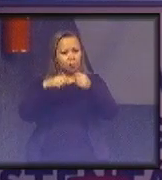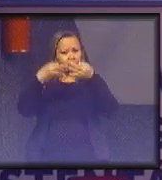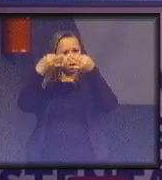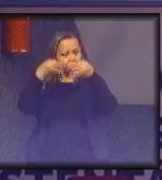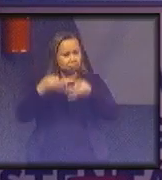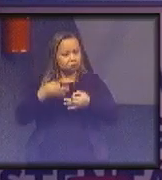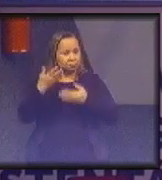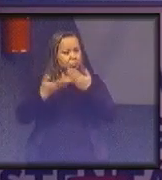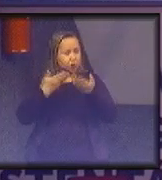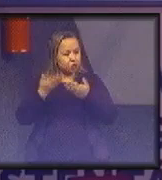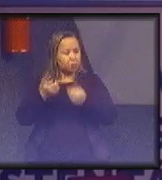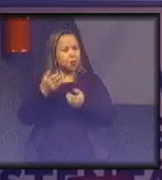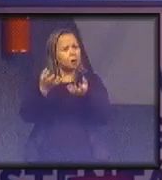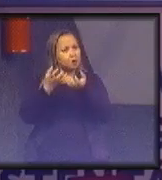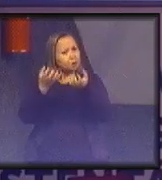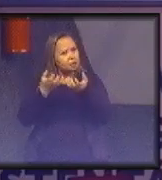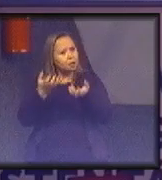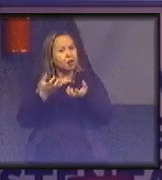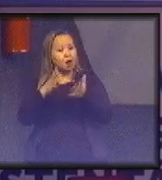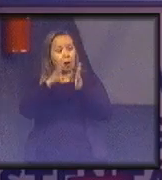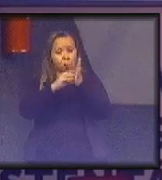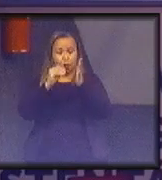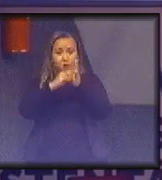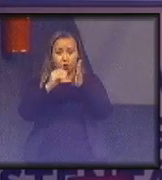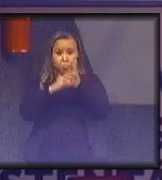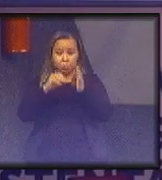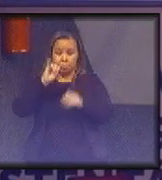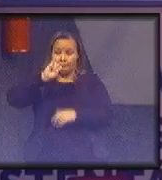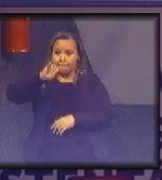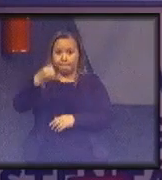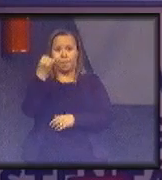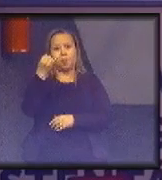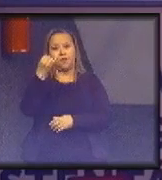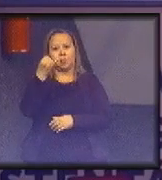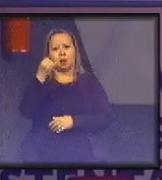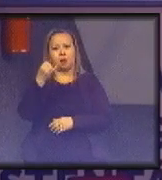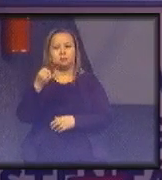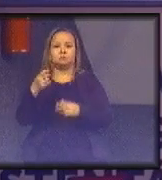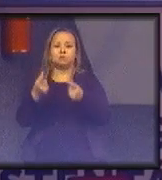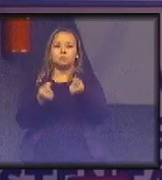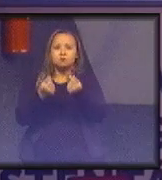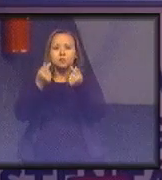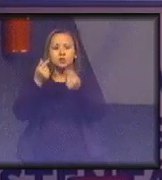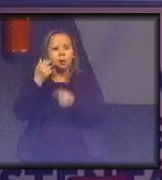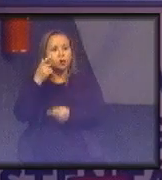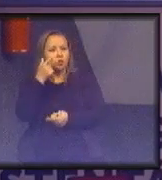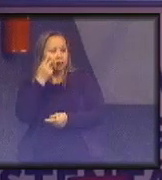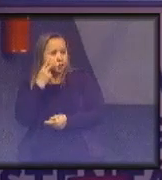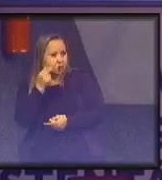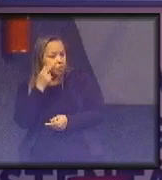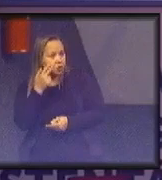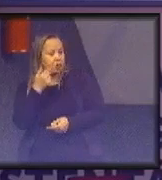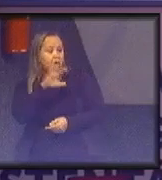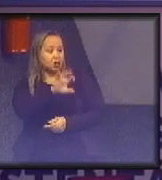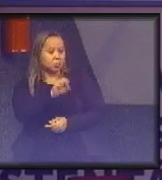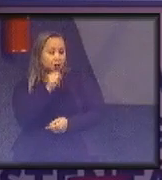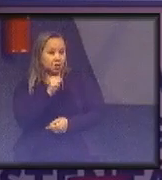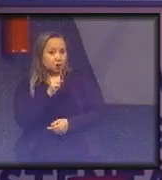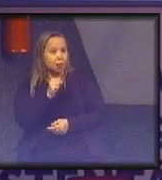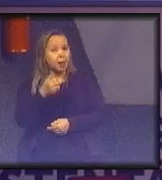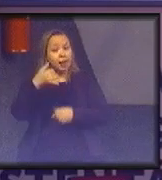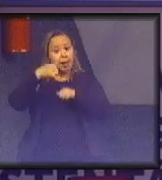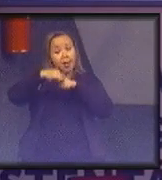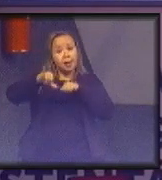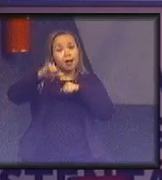produção e consumo que busca aproveitar ao máximo os recursos naturais já extraídos, evitando a exploração de novos recursos